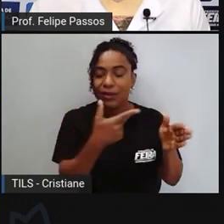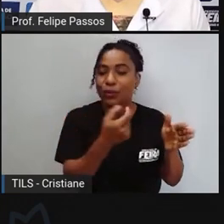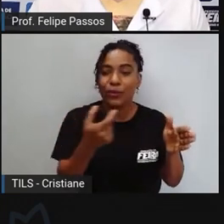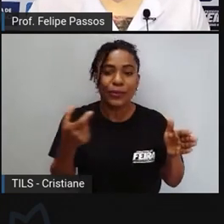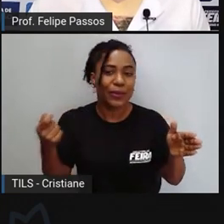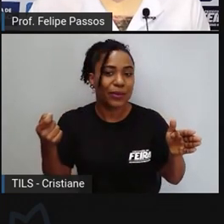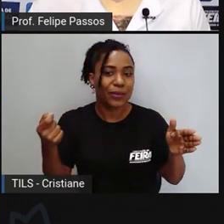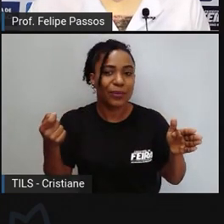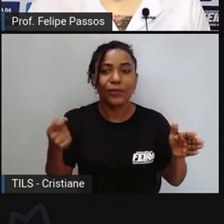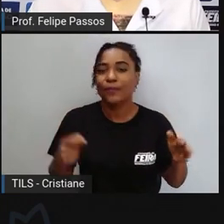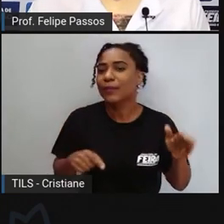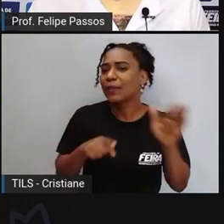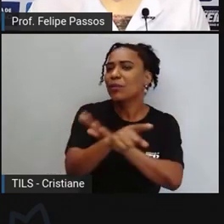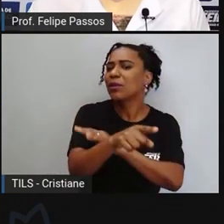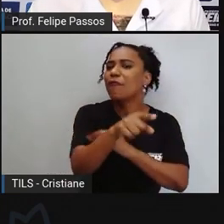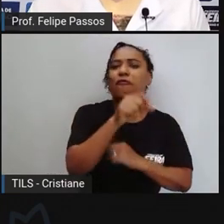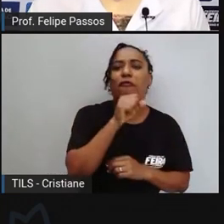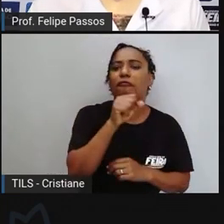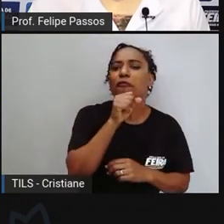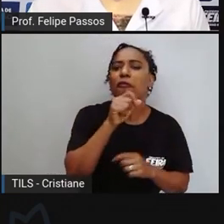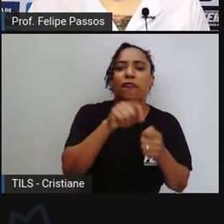defesa da natureza?